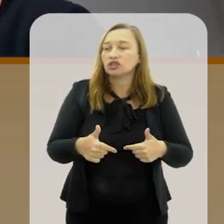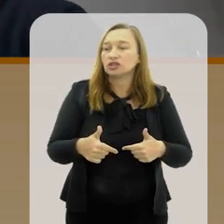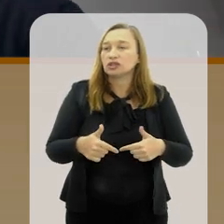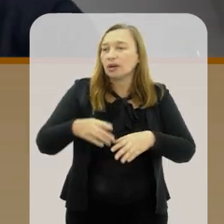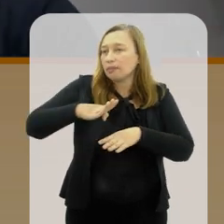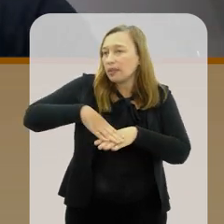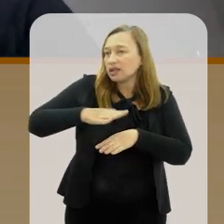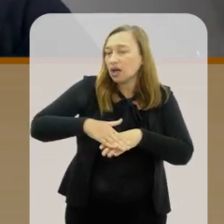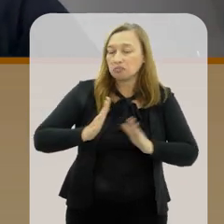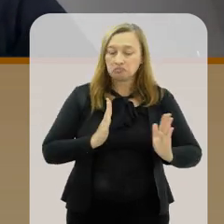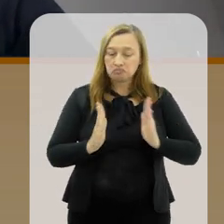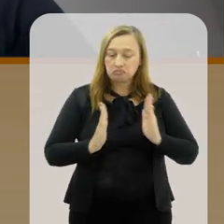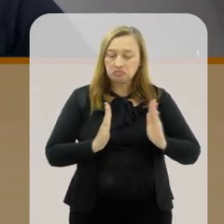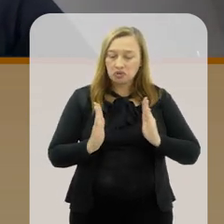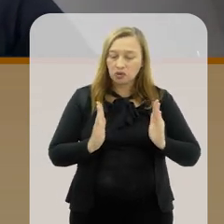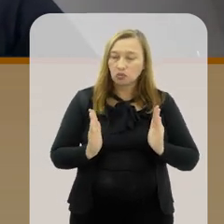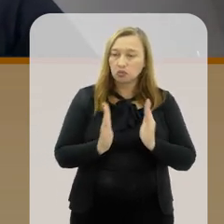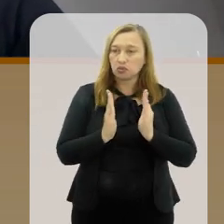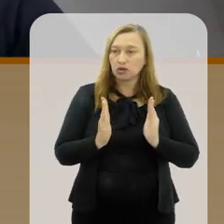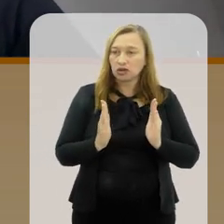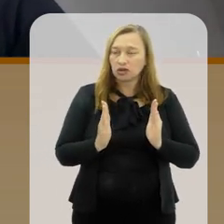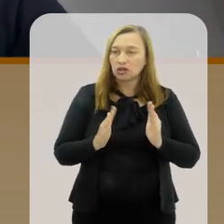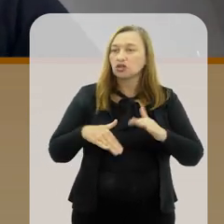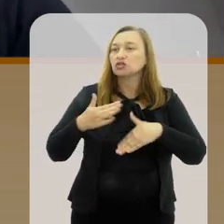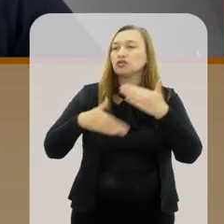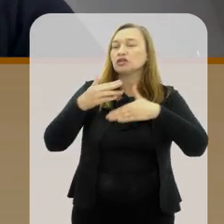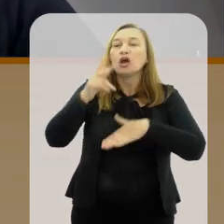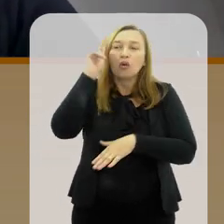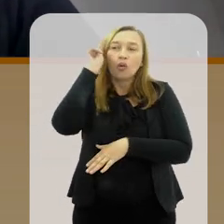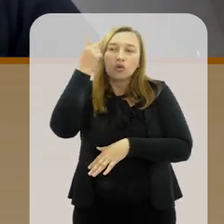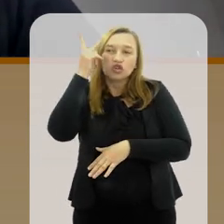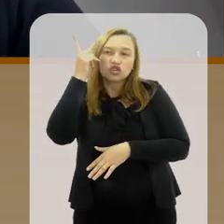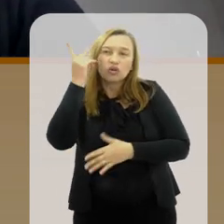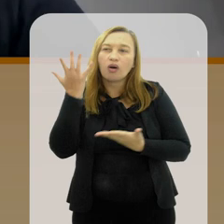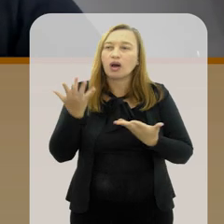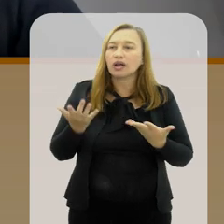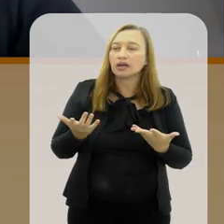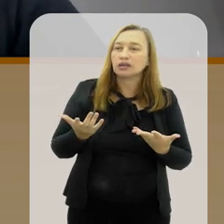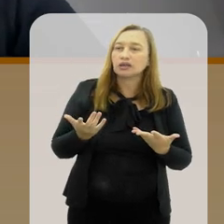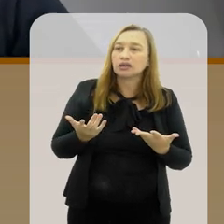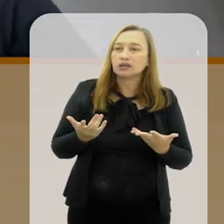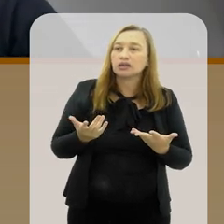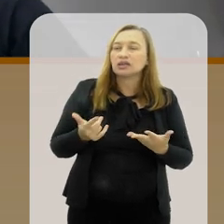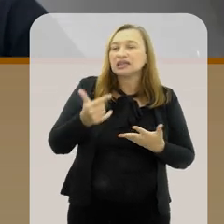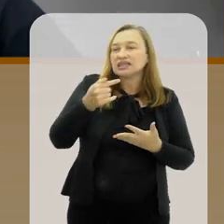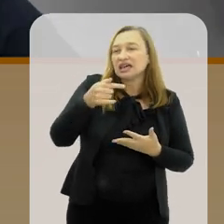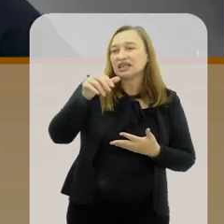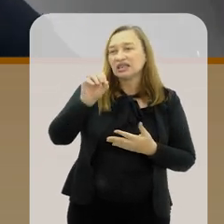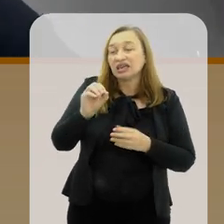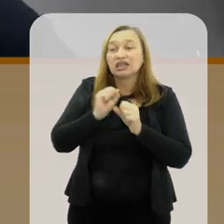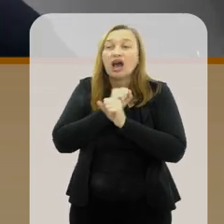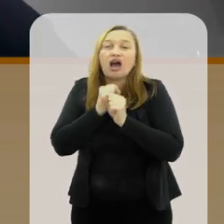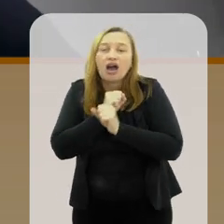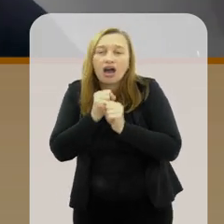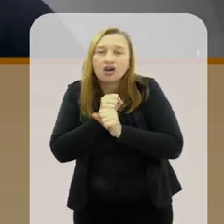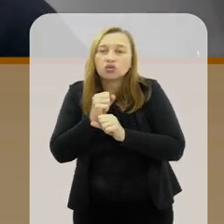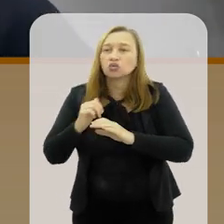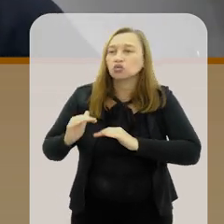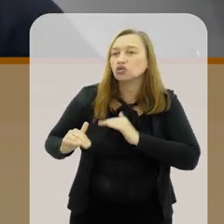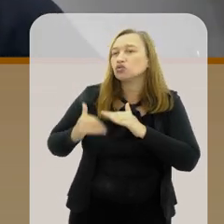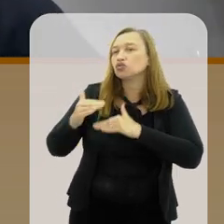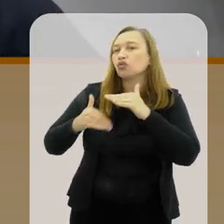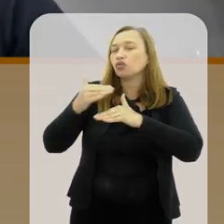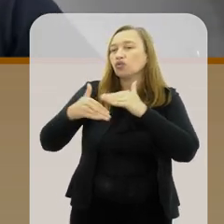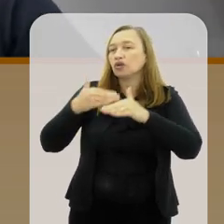tão efetivo da matemática no pequeno período onde ela vem se desenvolvendo a matemática é uma história que pode ser traçada em 70